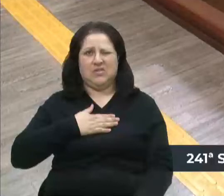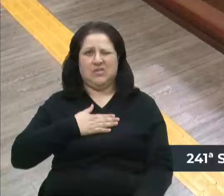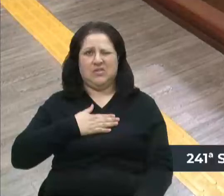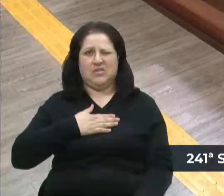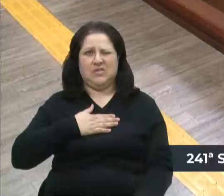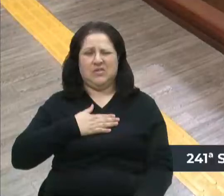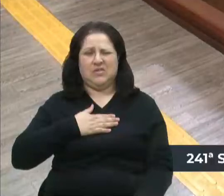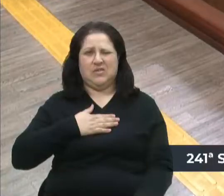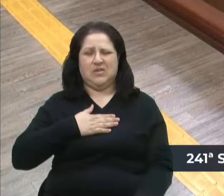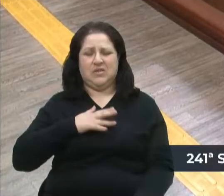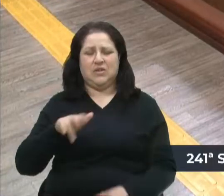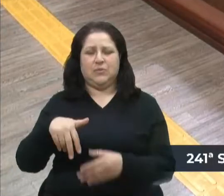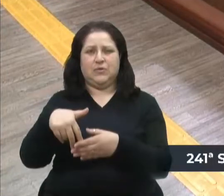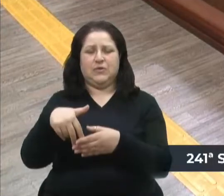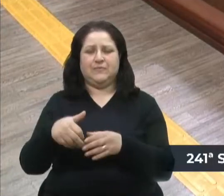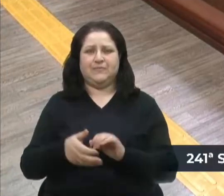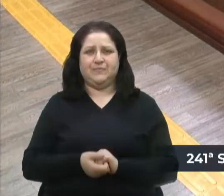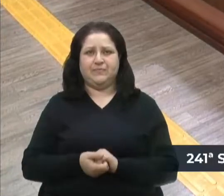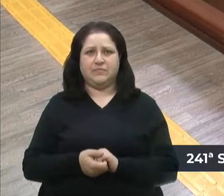É uma pequena parte, se possível.